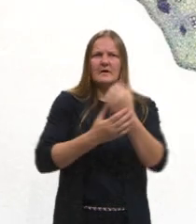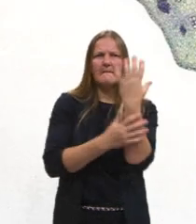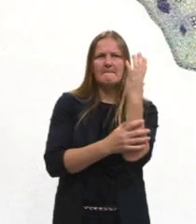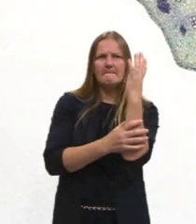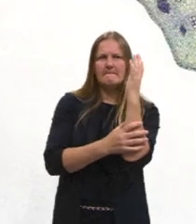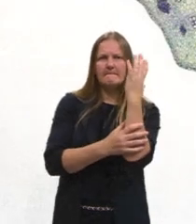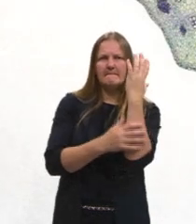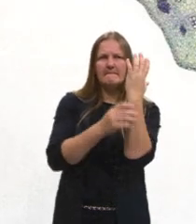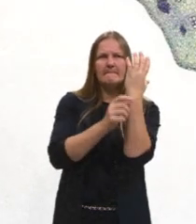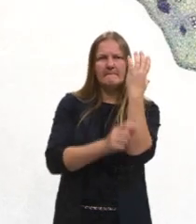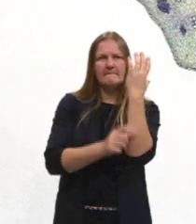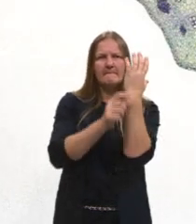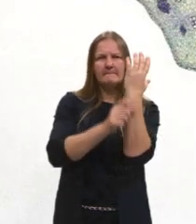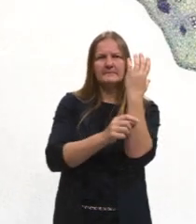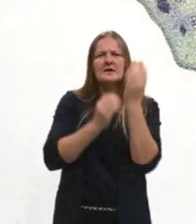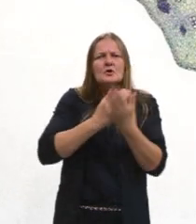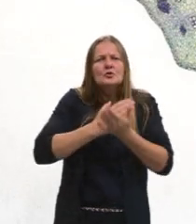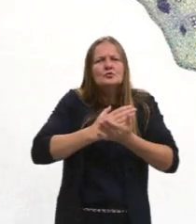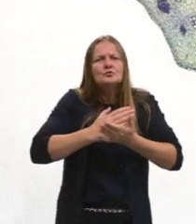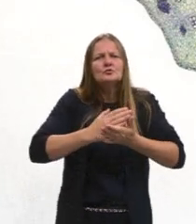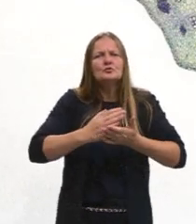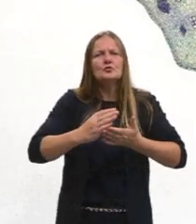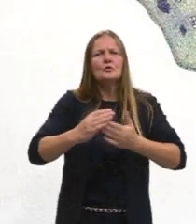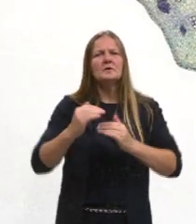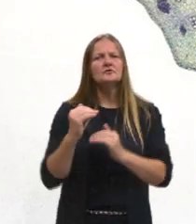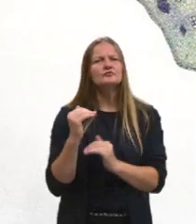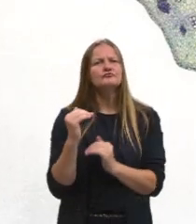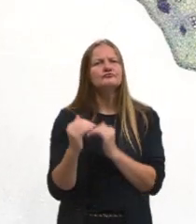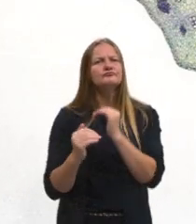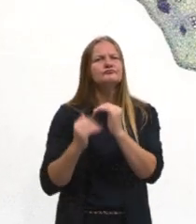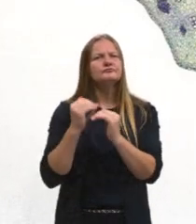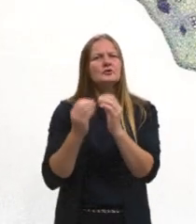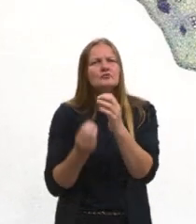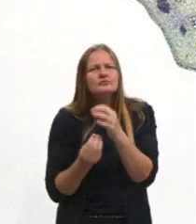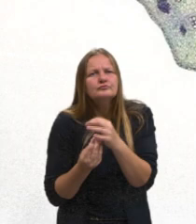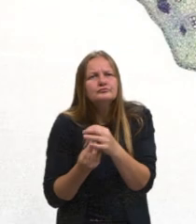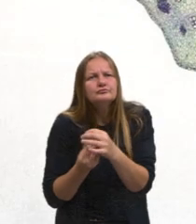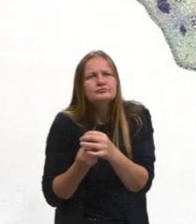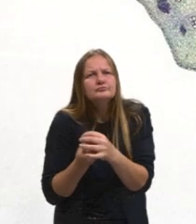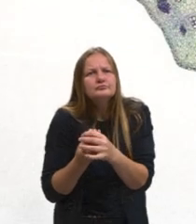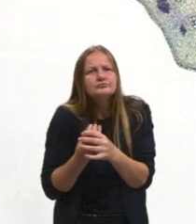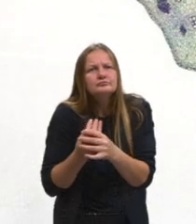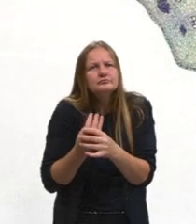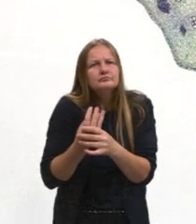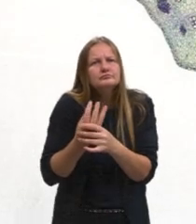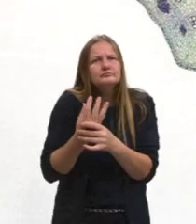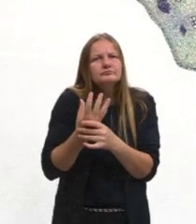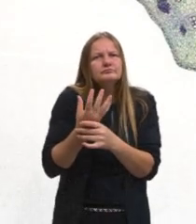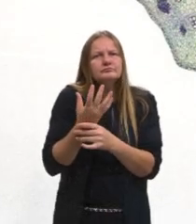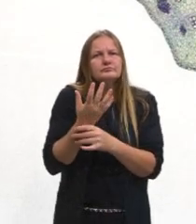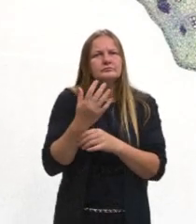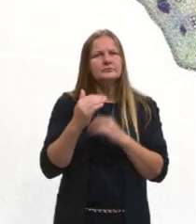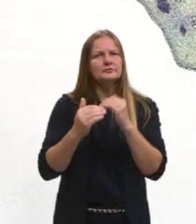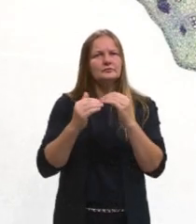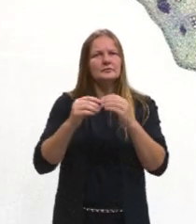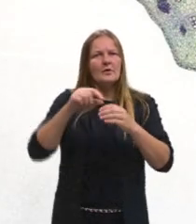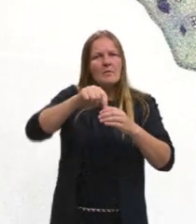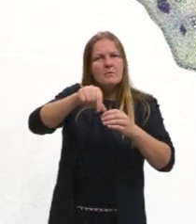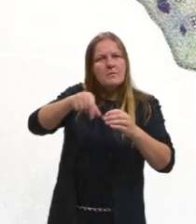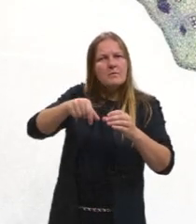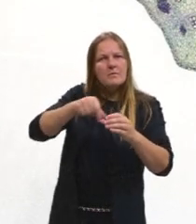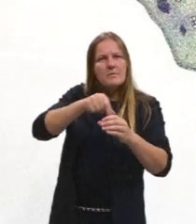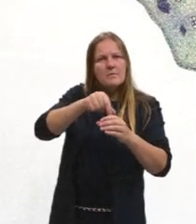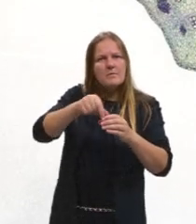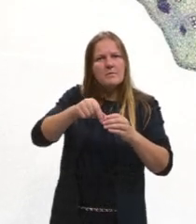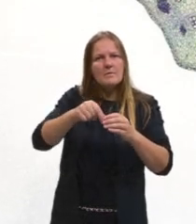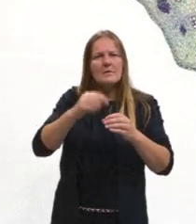que estão no início do seu desenvolvimento. Então, olha ali na imagem, onde é que fica o esclerênquima. Está